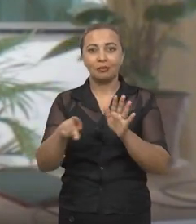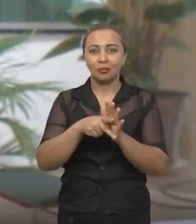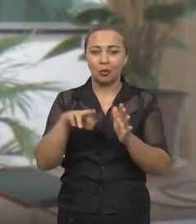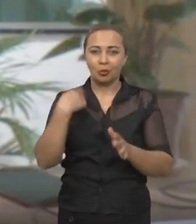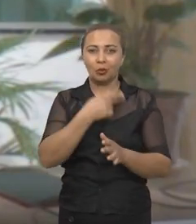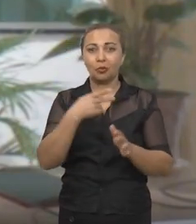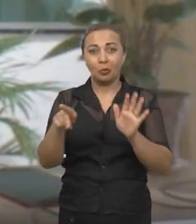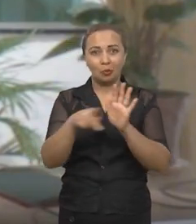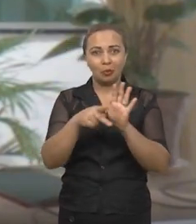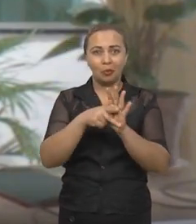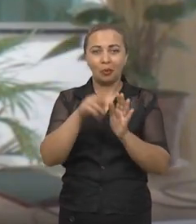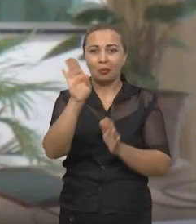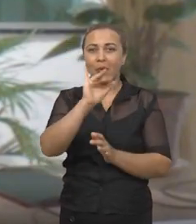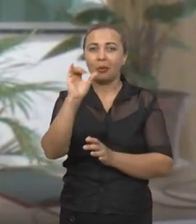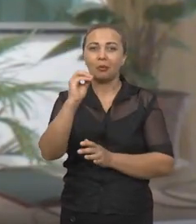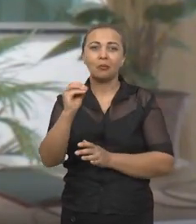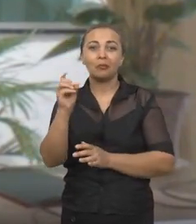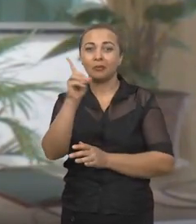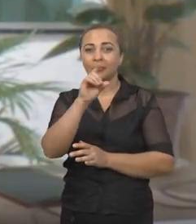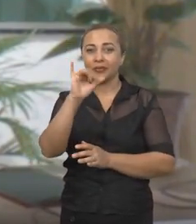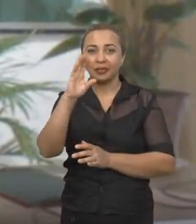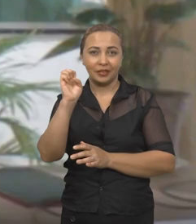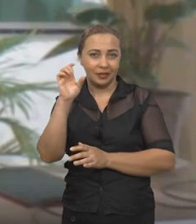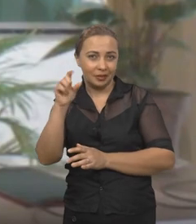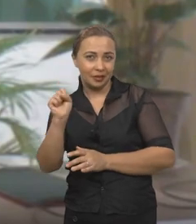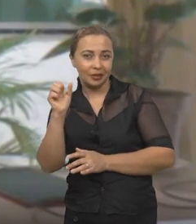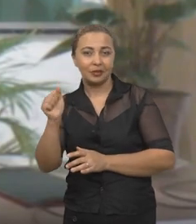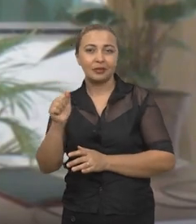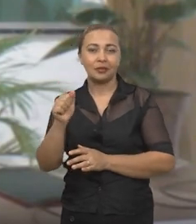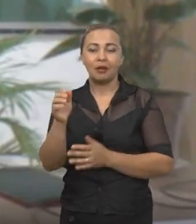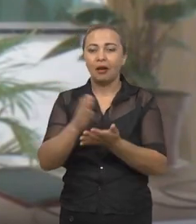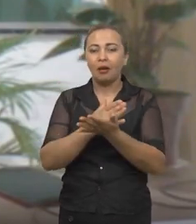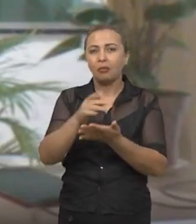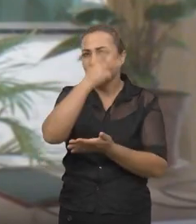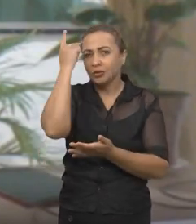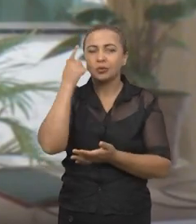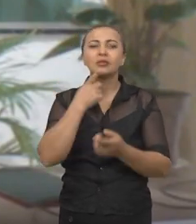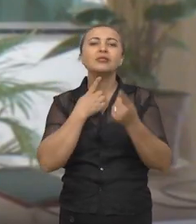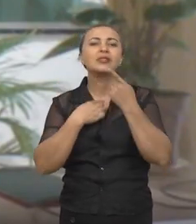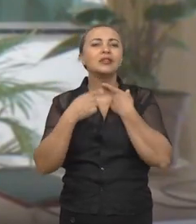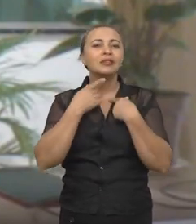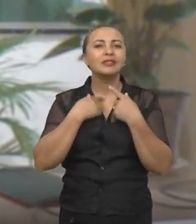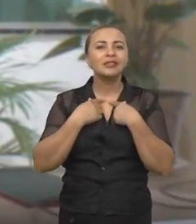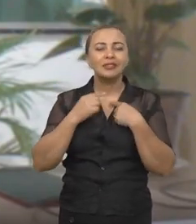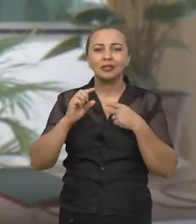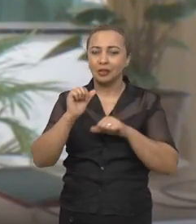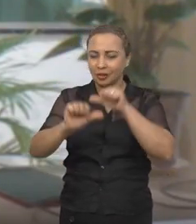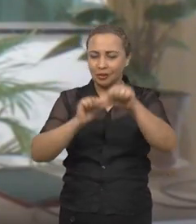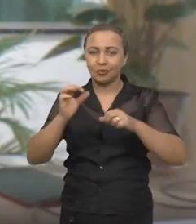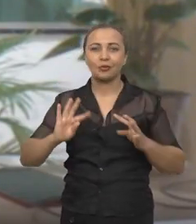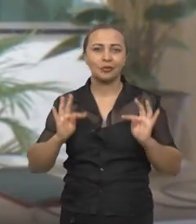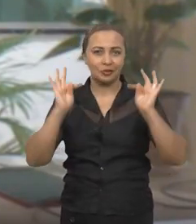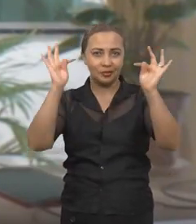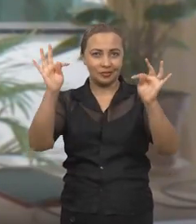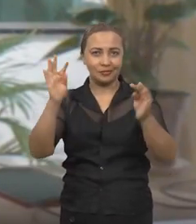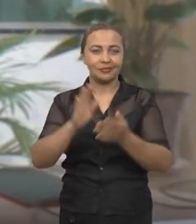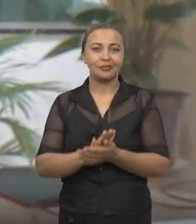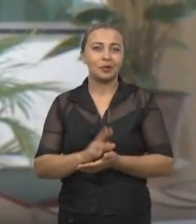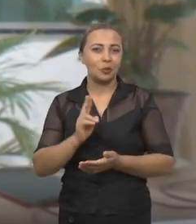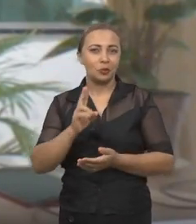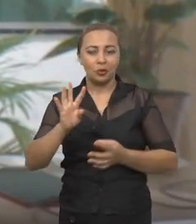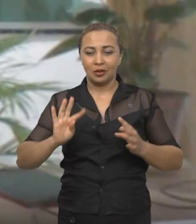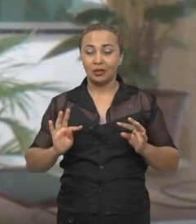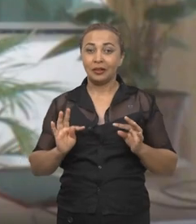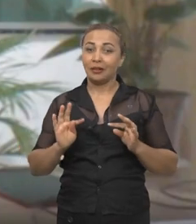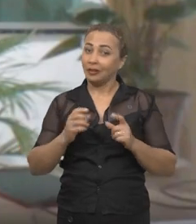uma própria, o nosso próprio biodiesel, numa indústria que alguém deseje fazer isso, desenvolver essa tecnologia, né, ser